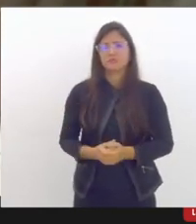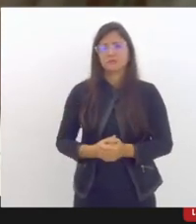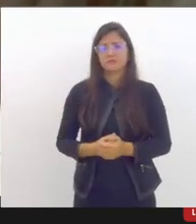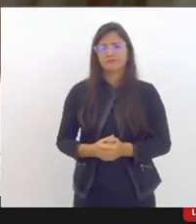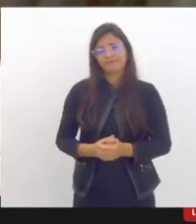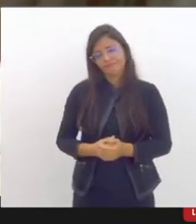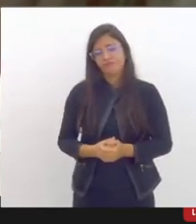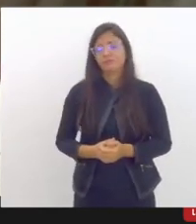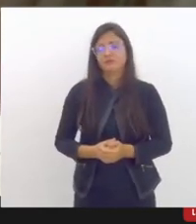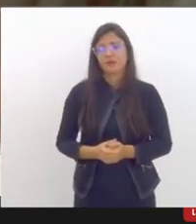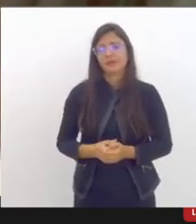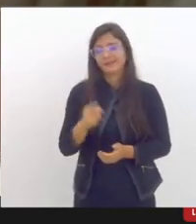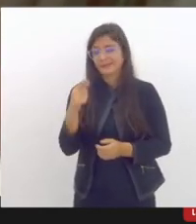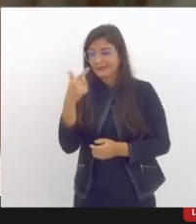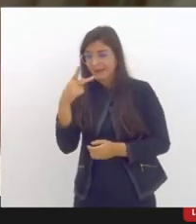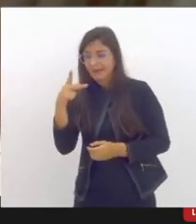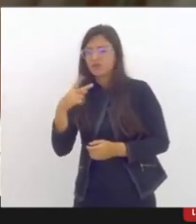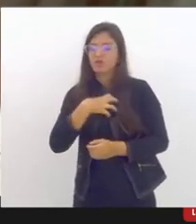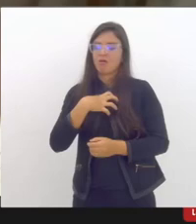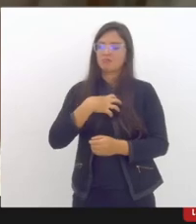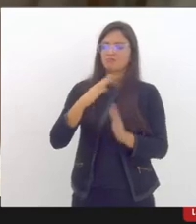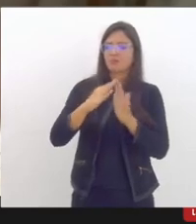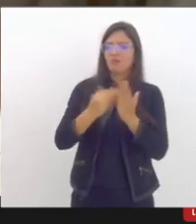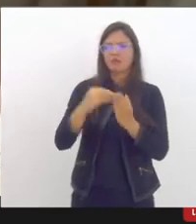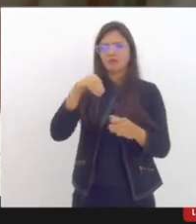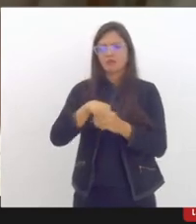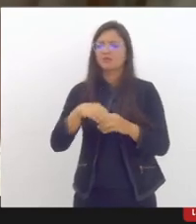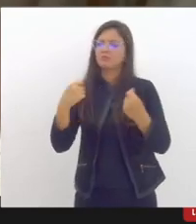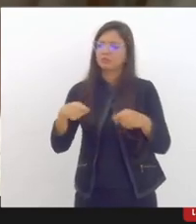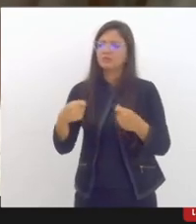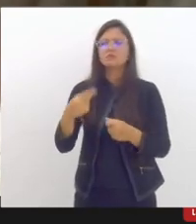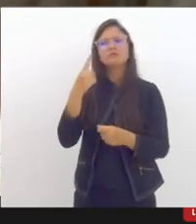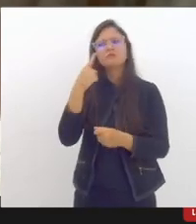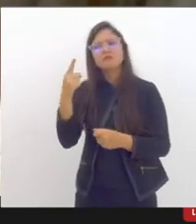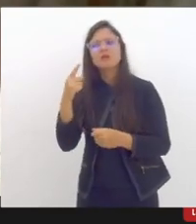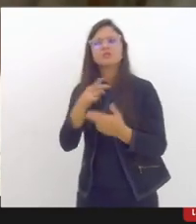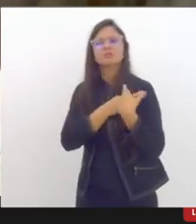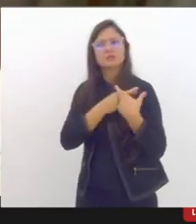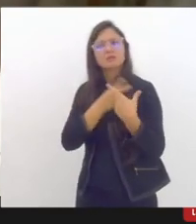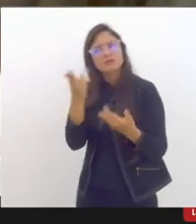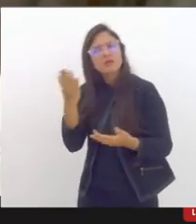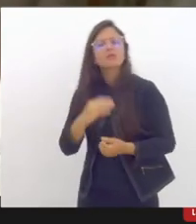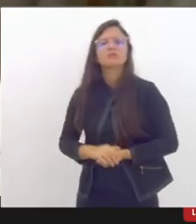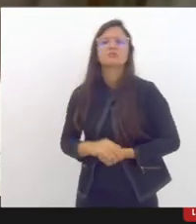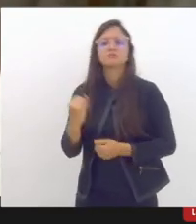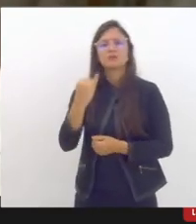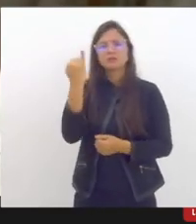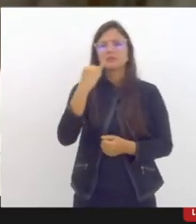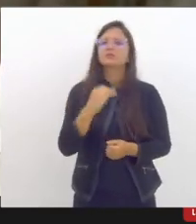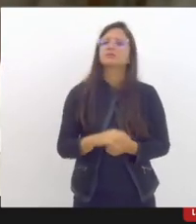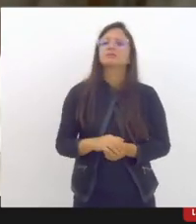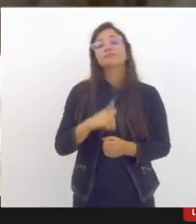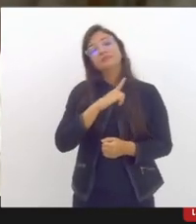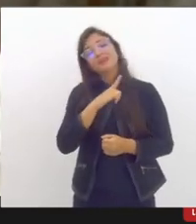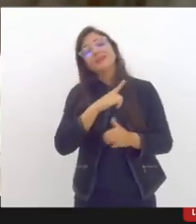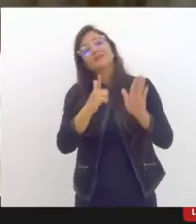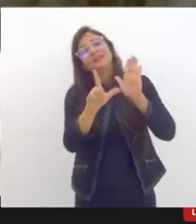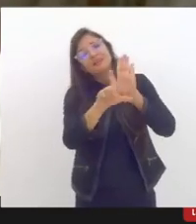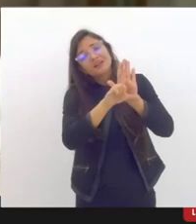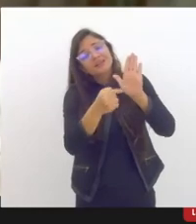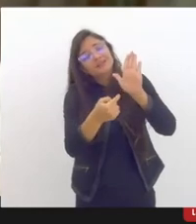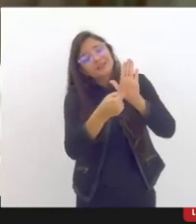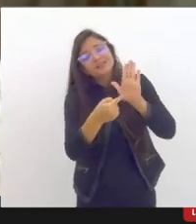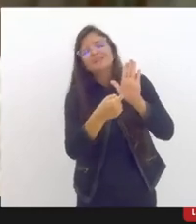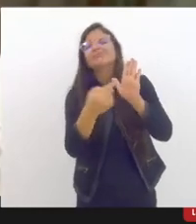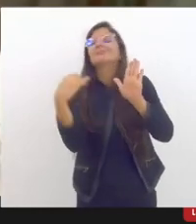ambiente escolar então essa é fala que eu trago hoje ouvi atentamente a gente acompanha a implementação da lei que coloca psicólogos e